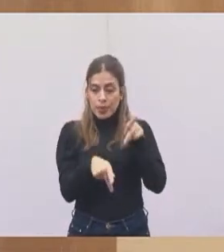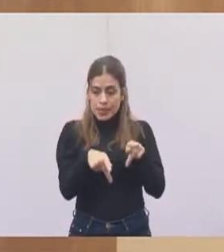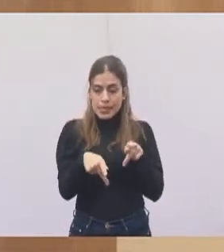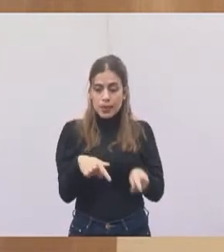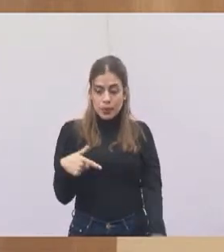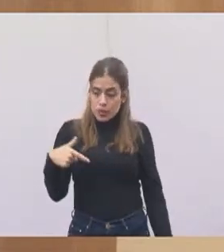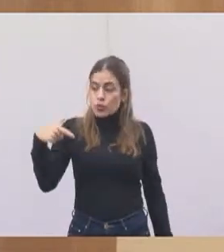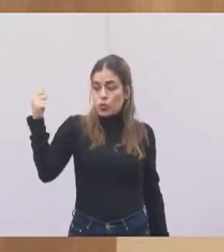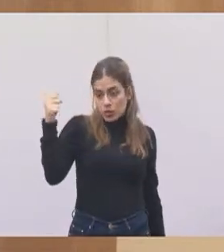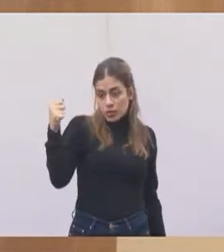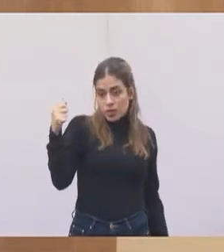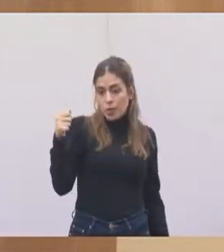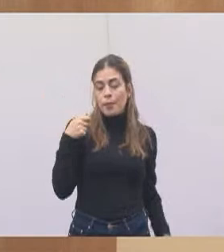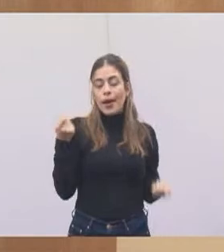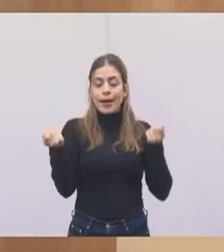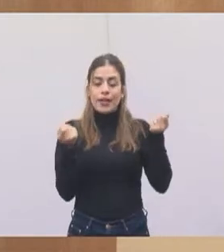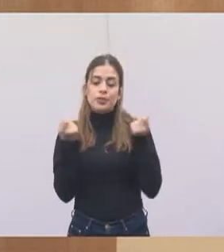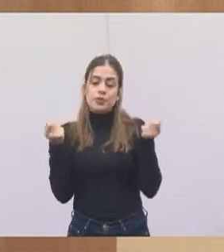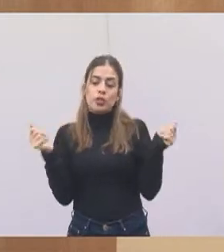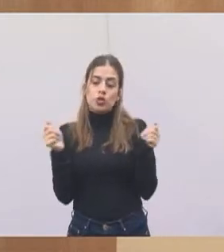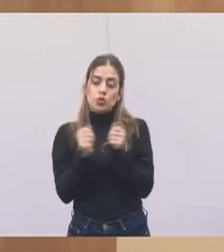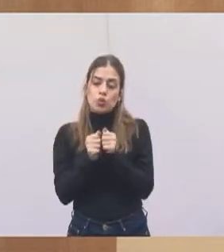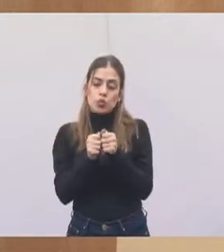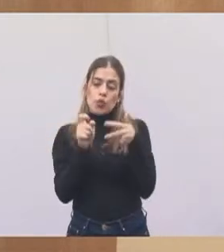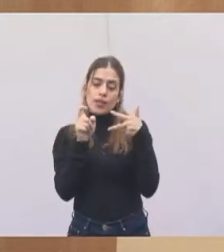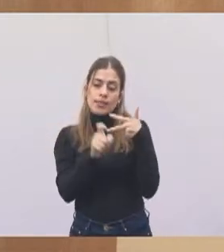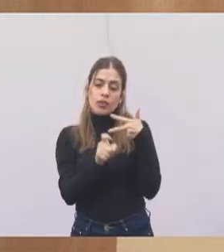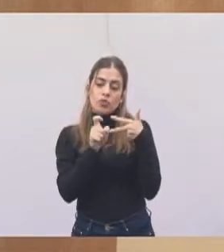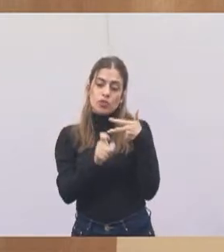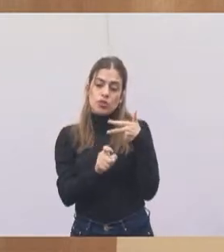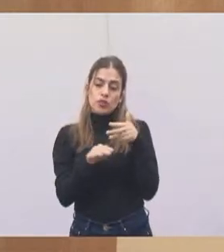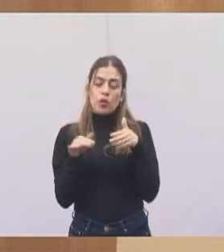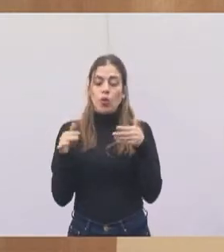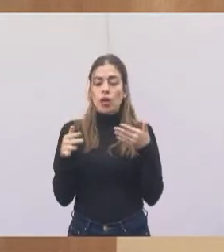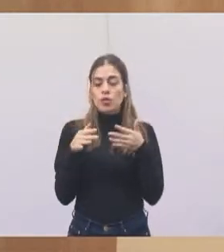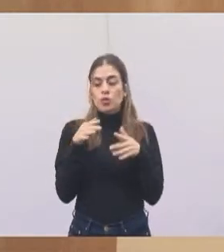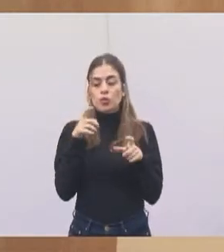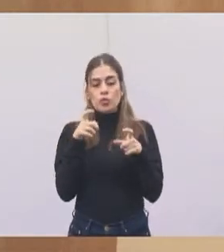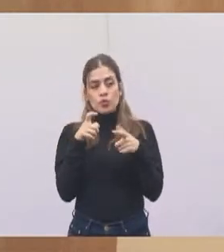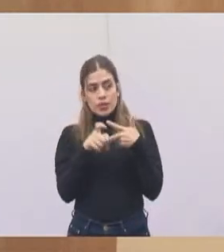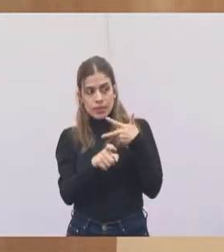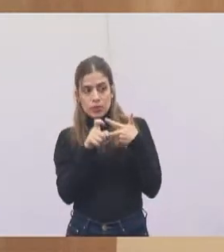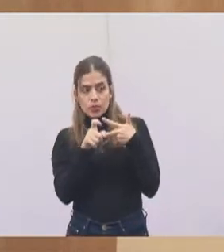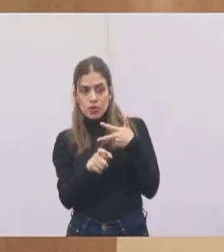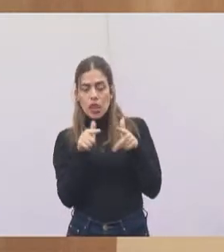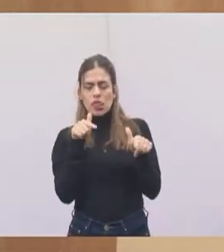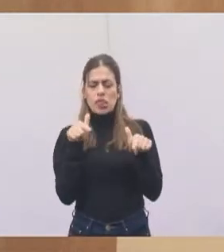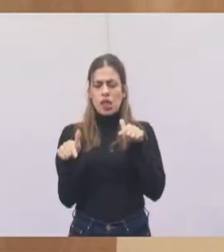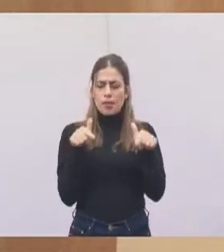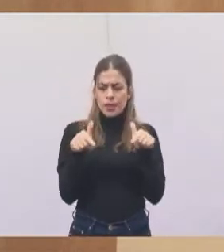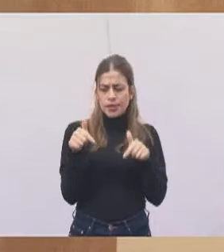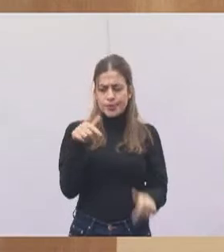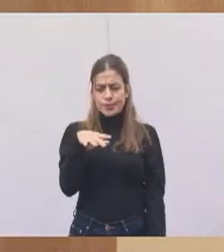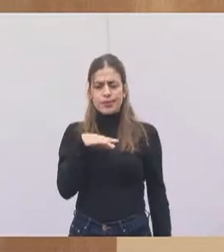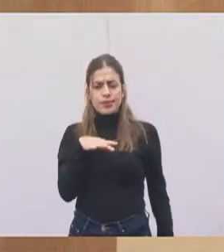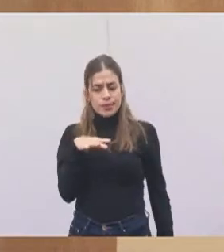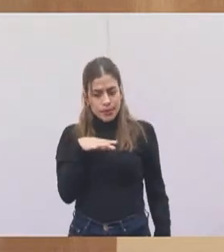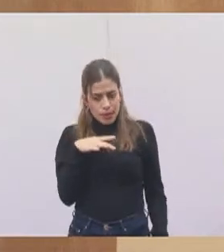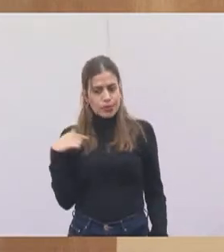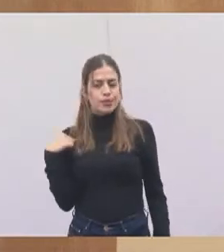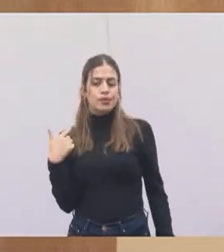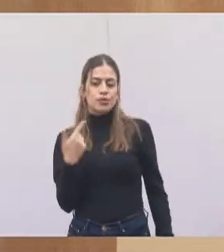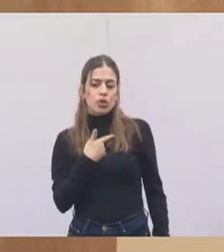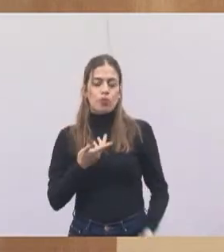quê? Para administrar essa cidade junto com o executivo, enquanto o executivo estiver trabalhando aqui na nossa cidade,